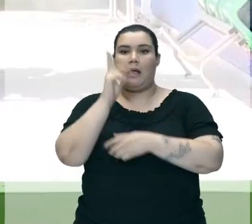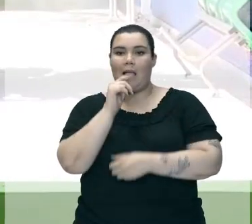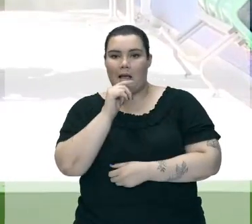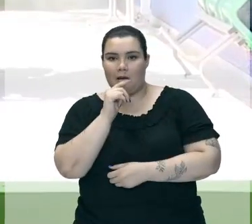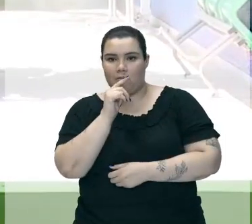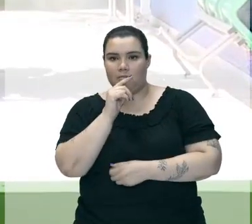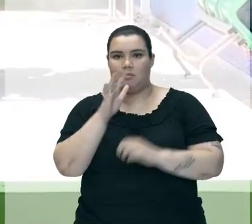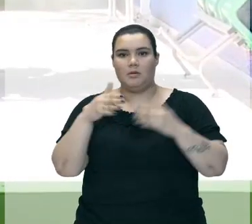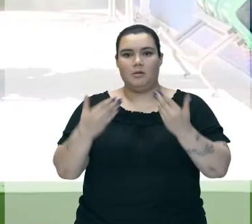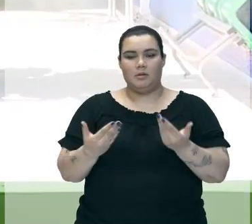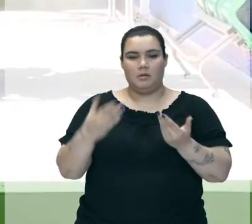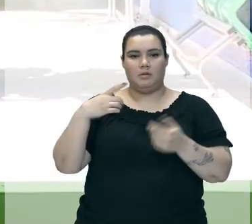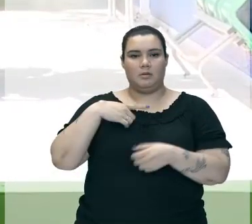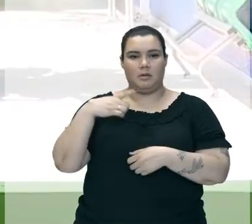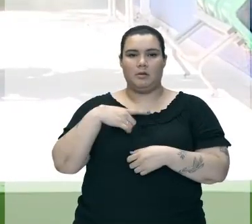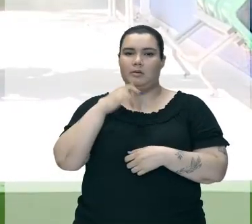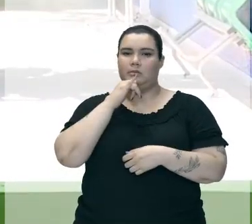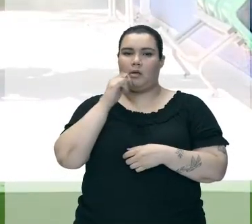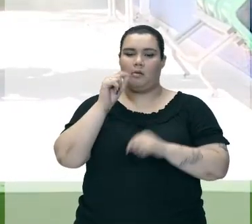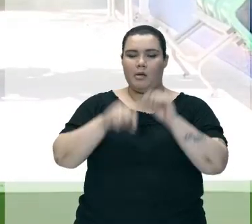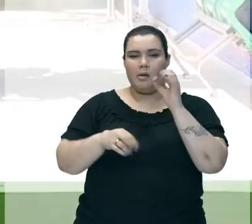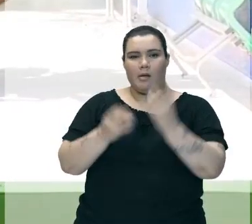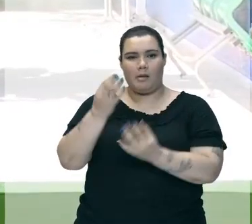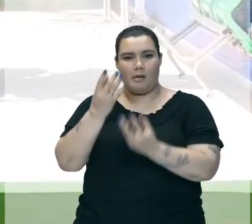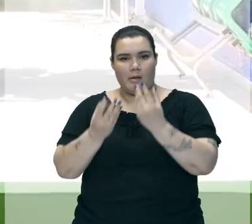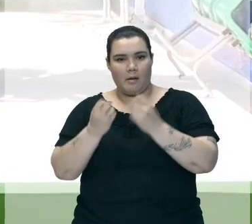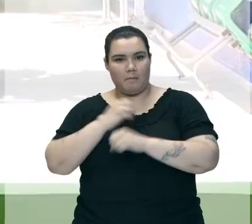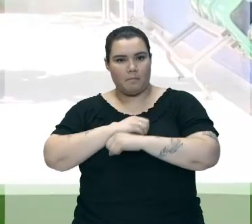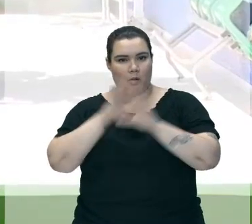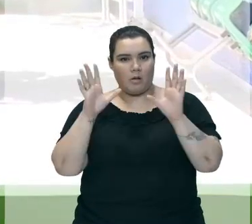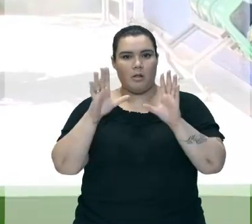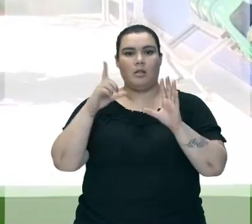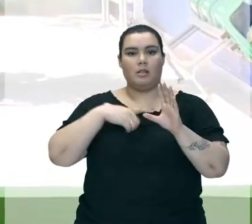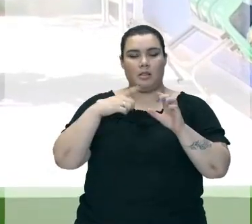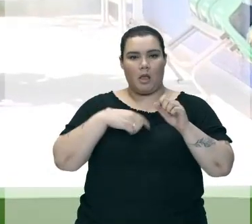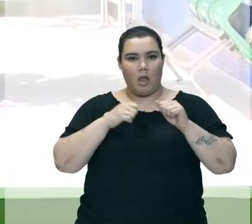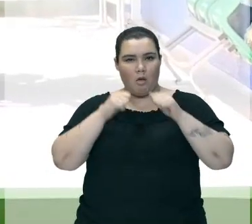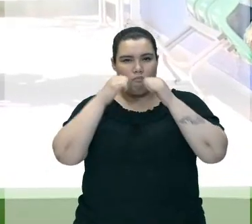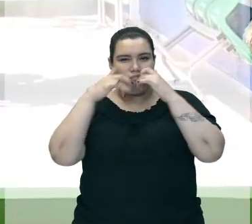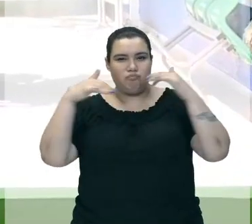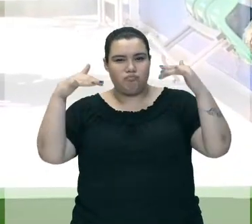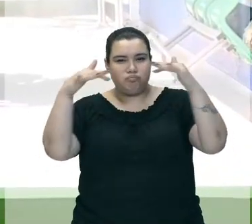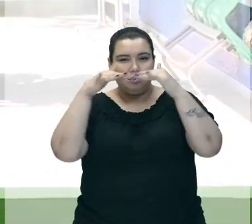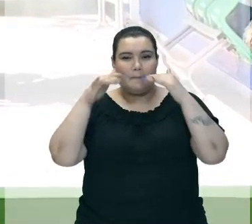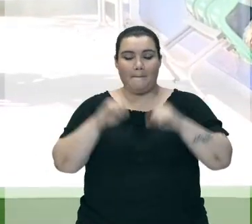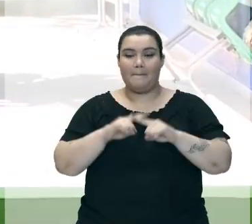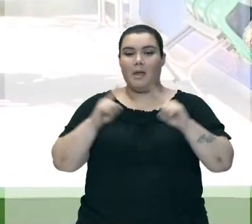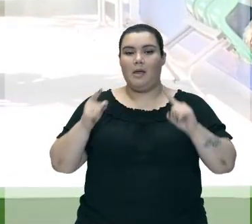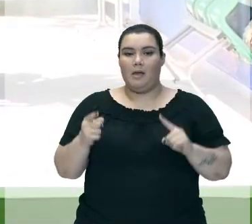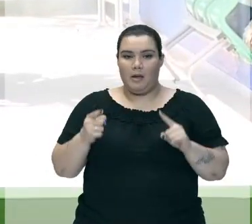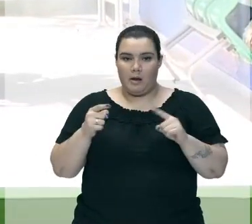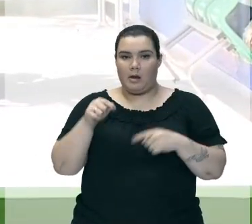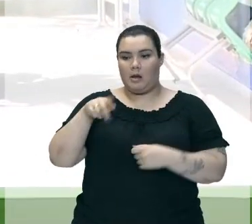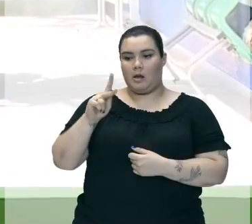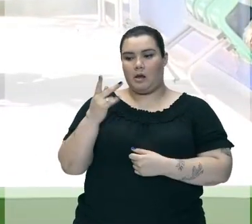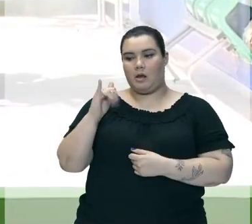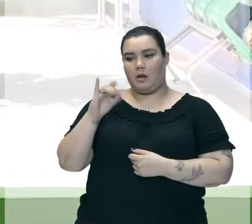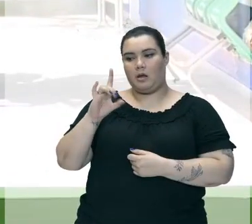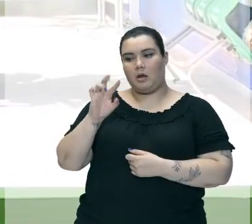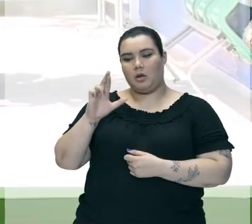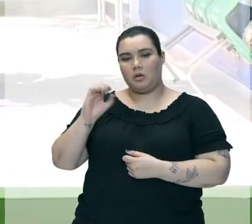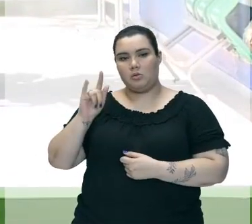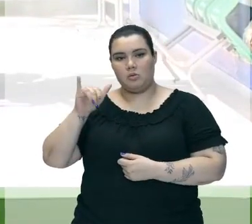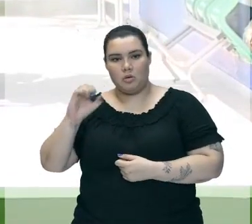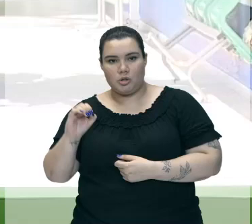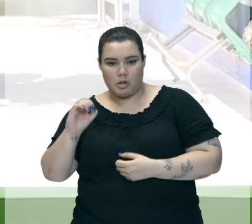Então Normalmente Quando A Gente Queima Alguma Coisa Ou Alguma Explosão Sai Fumaça Porém Aqui Como É Hidrogênio Reagindo Com